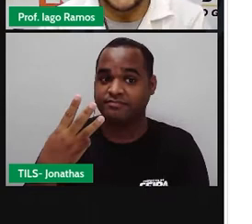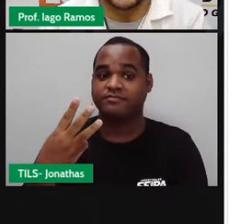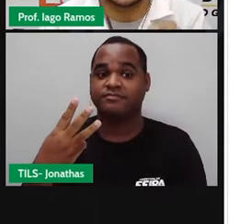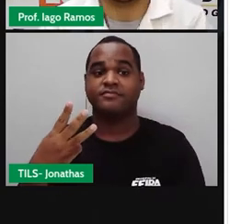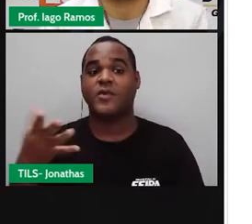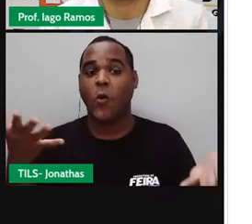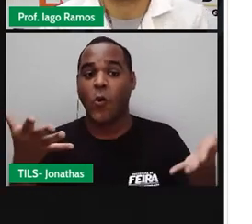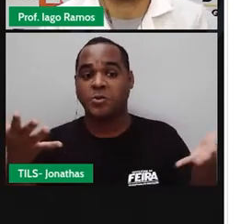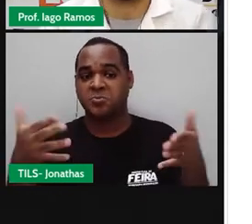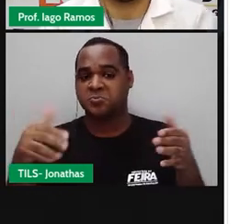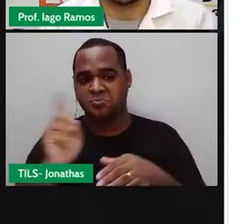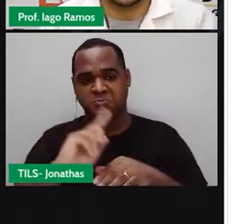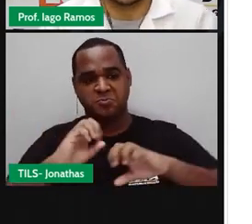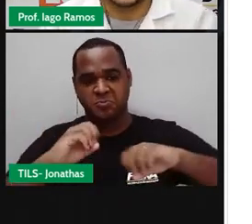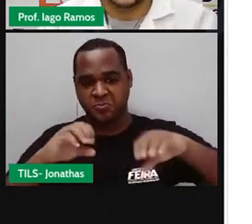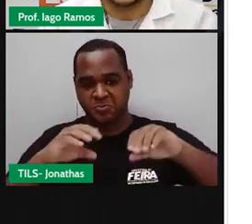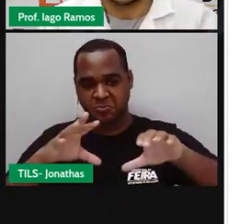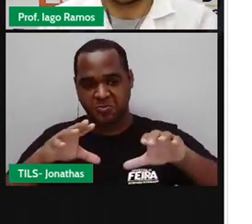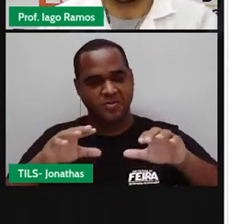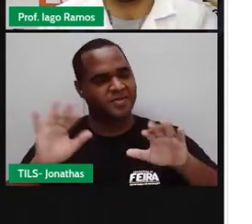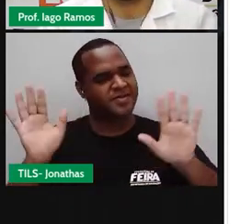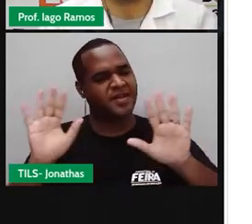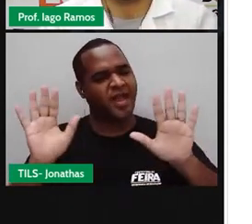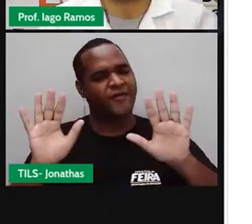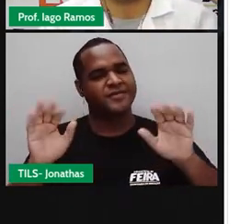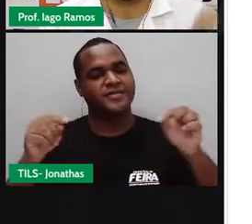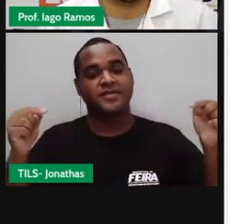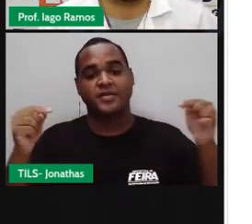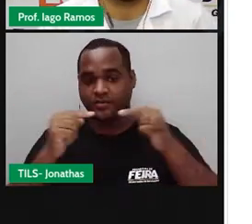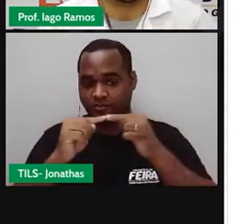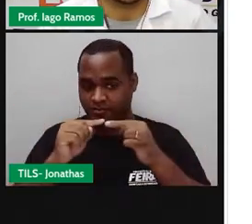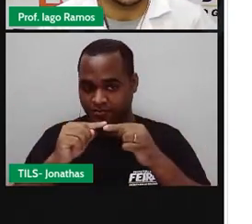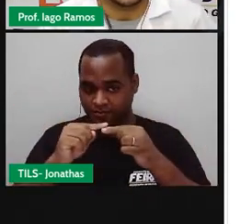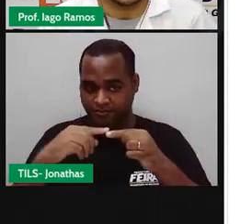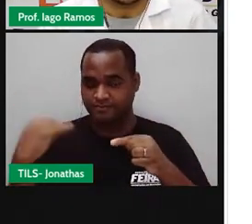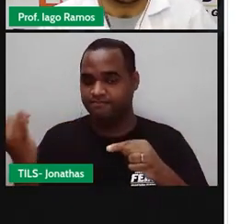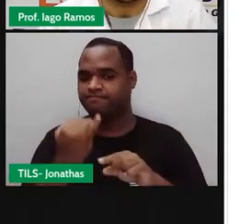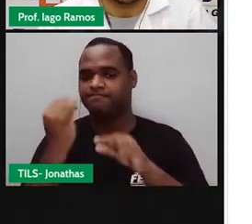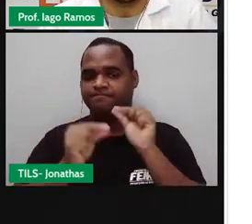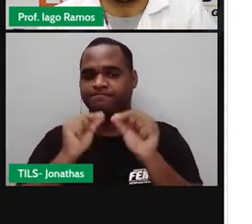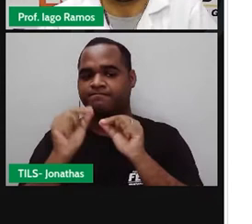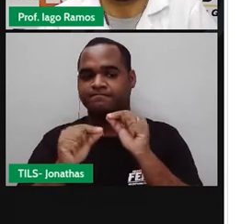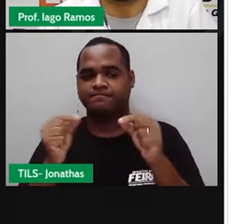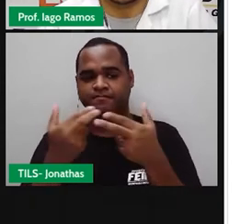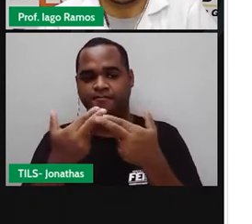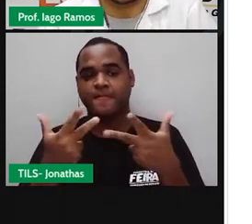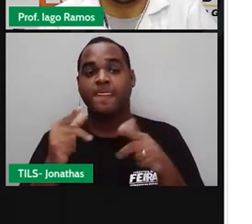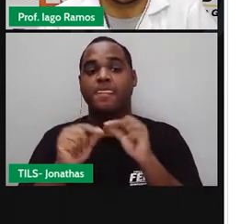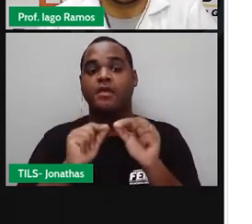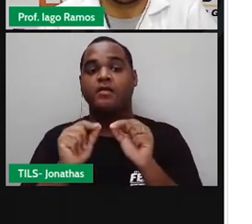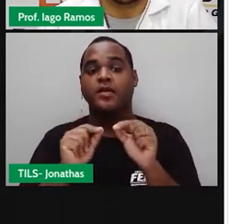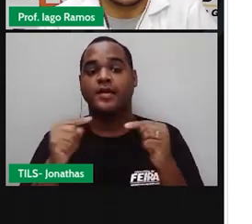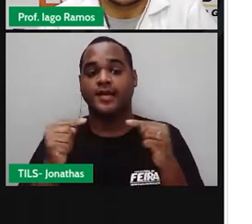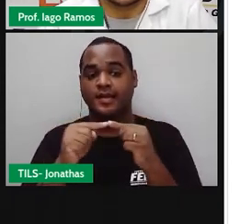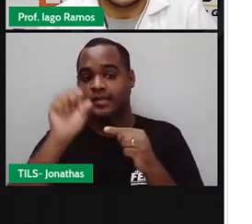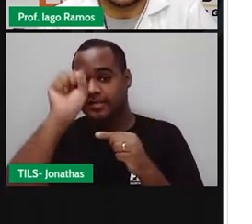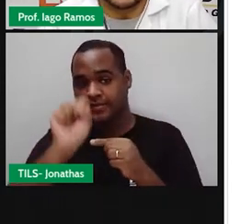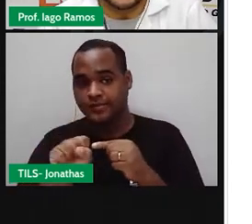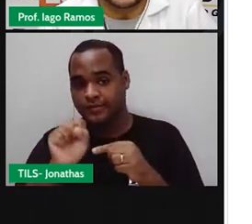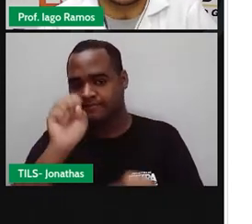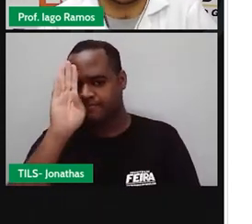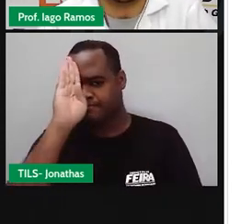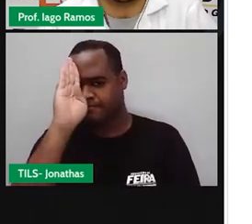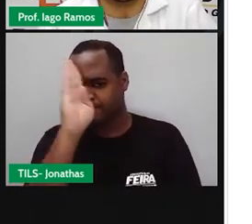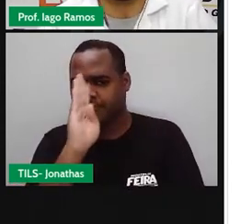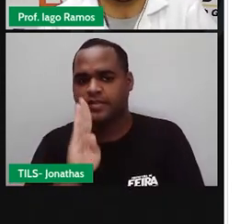que a aula está sendo gravada, mas no ocorrido do fato, termômetros da região sul do Brasil